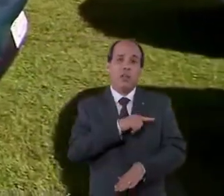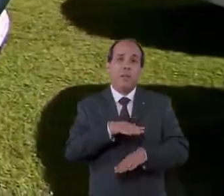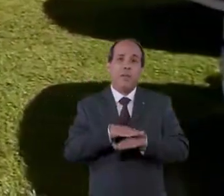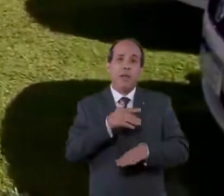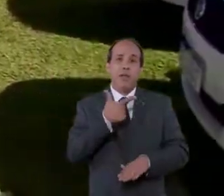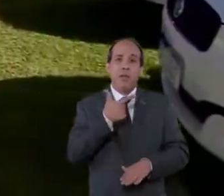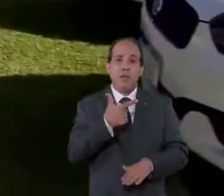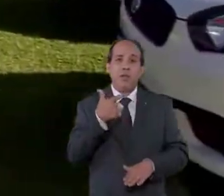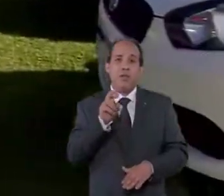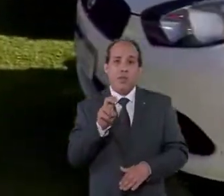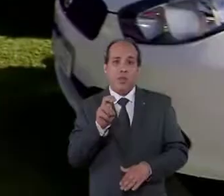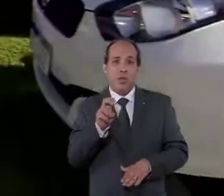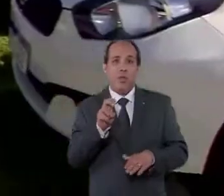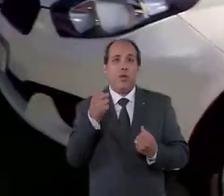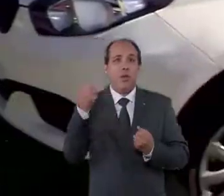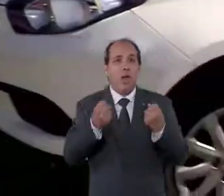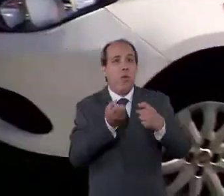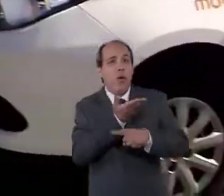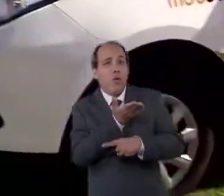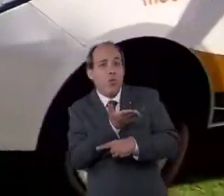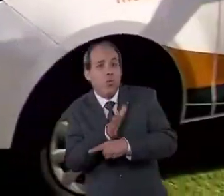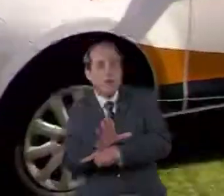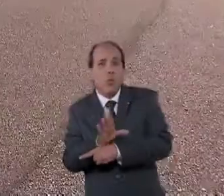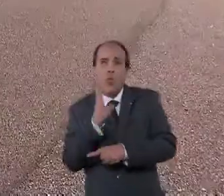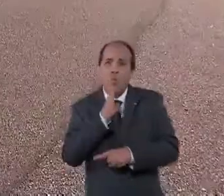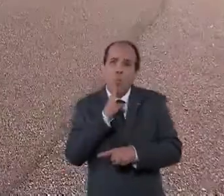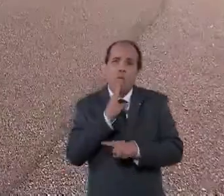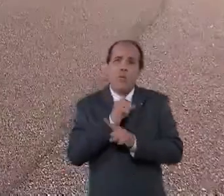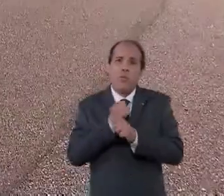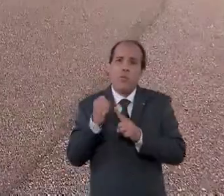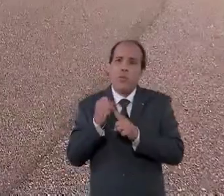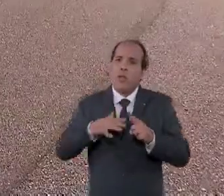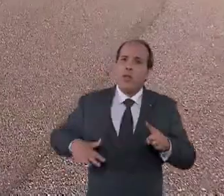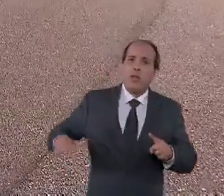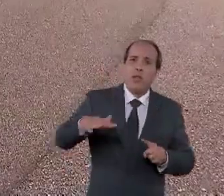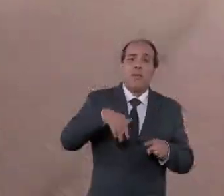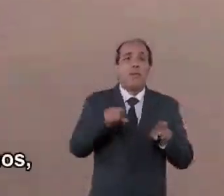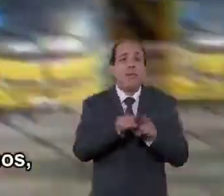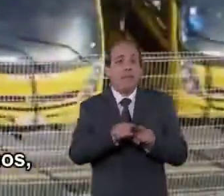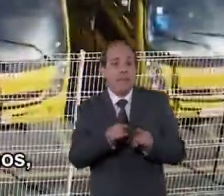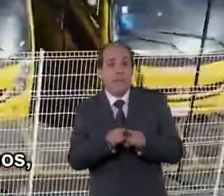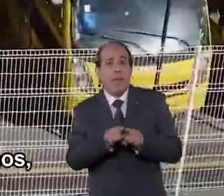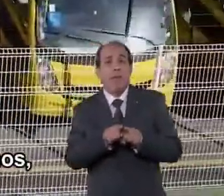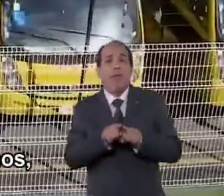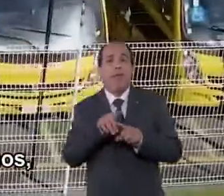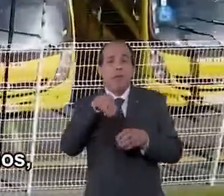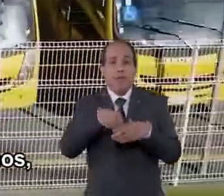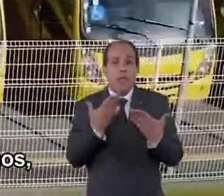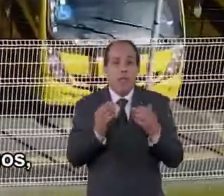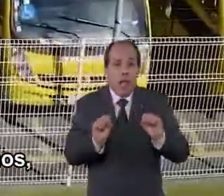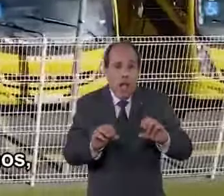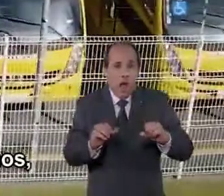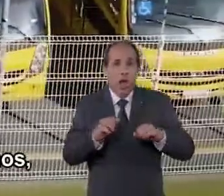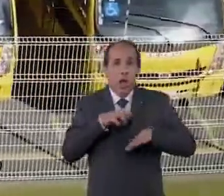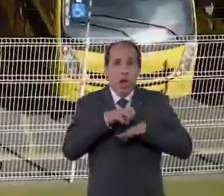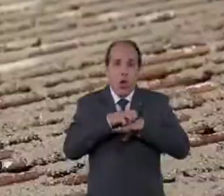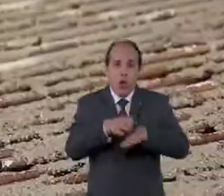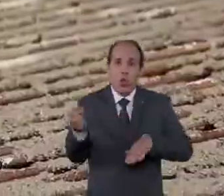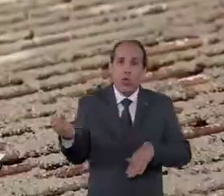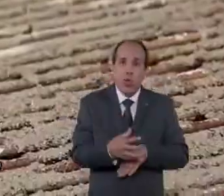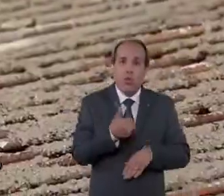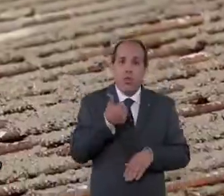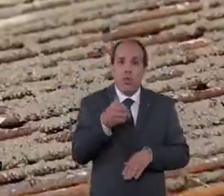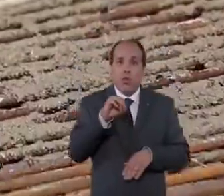contar com 225 veículos para ajudar nos atendimentos de assistência social. Na educação temos ônibus novinhos,